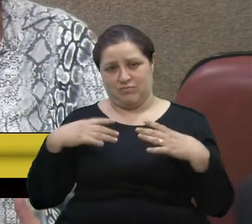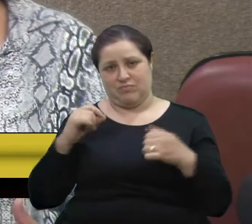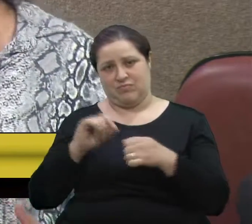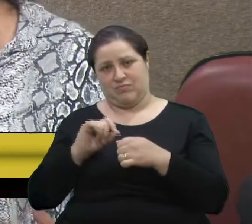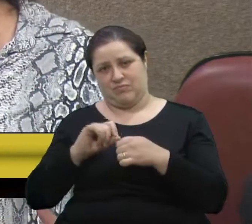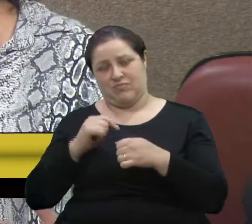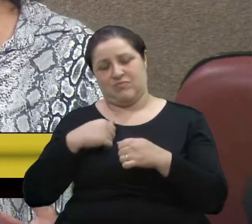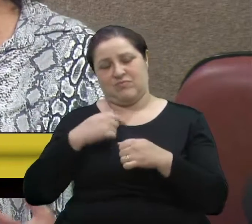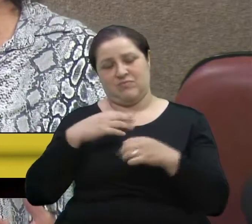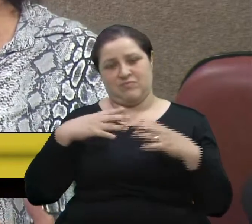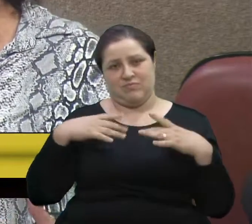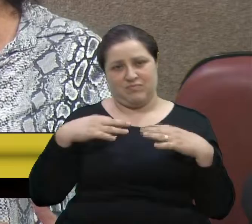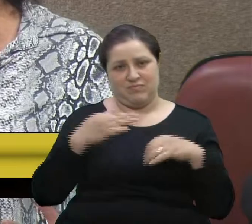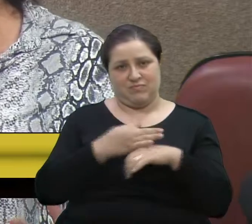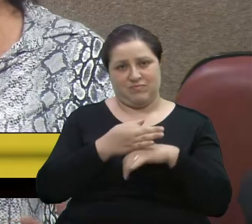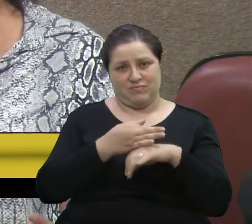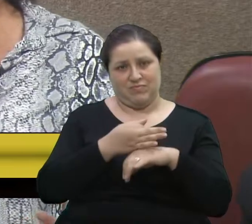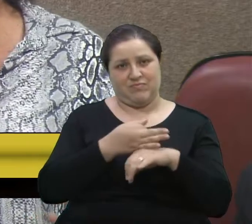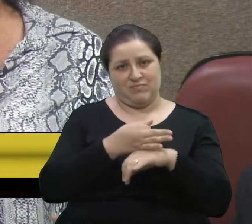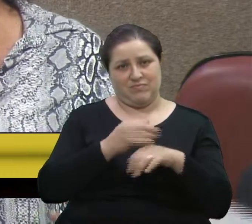faço crochê nas minhas férias.